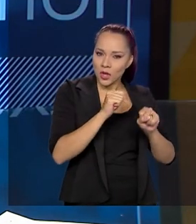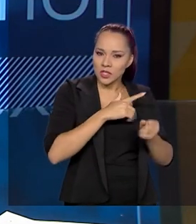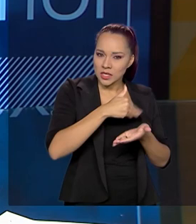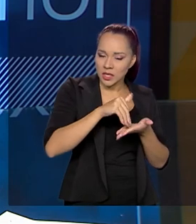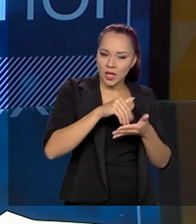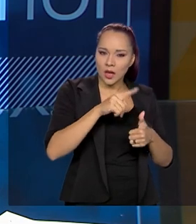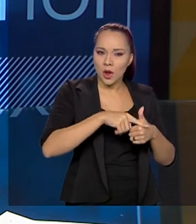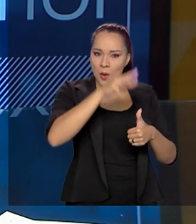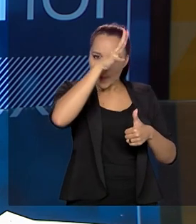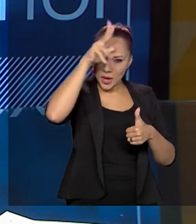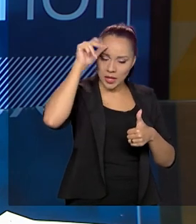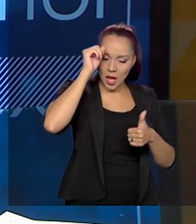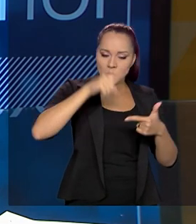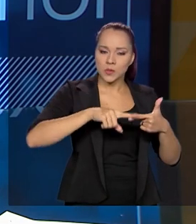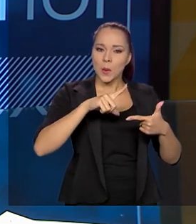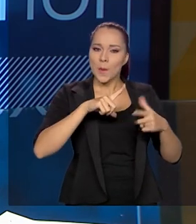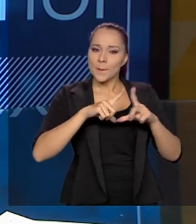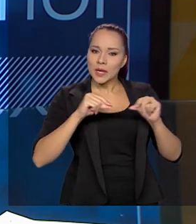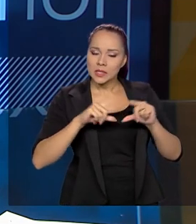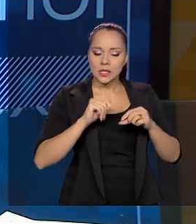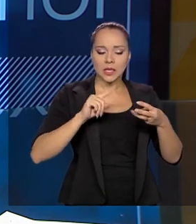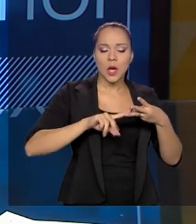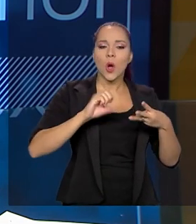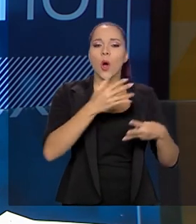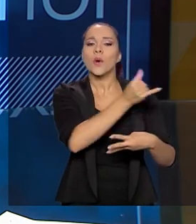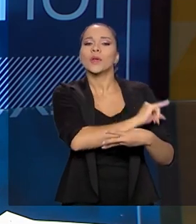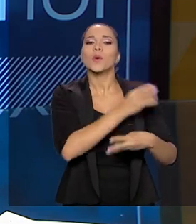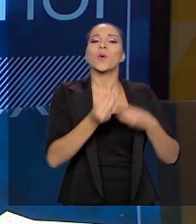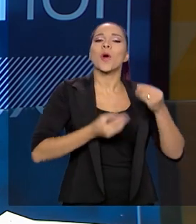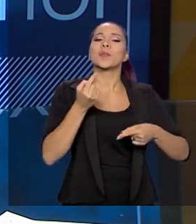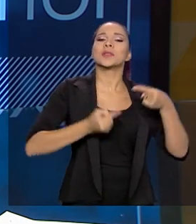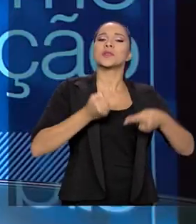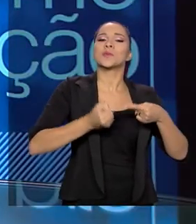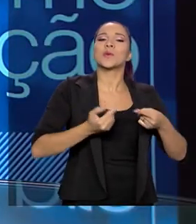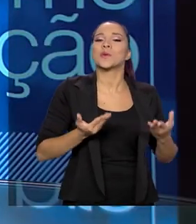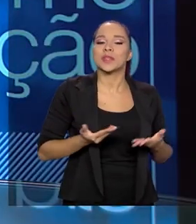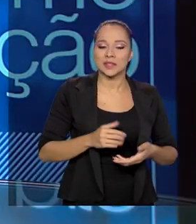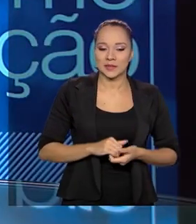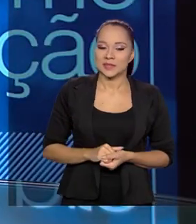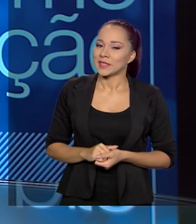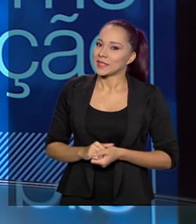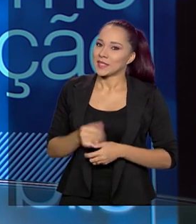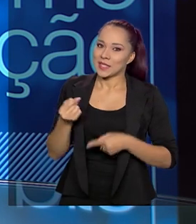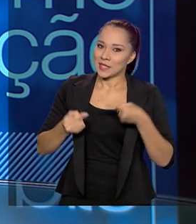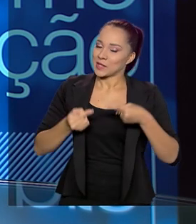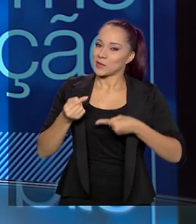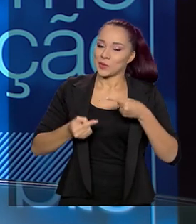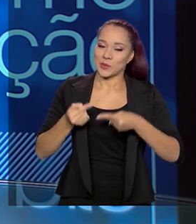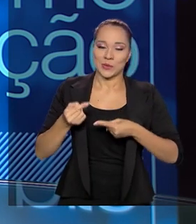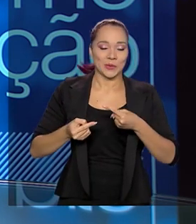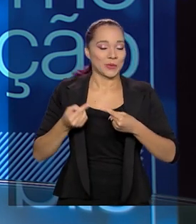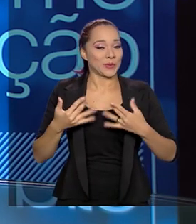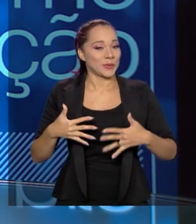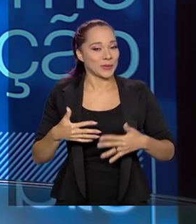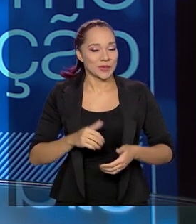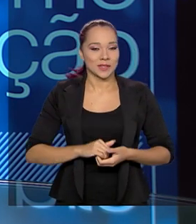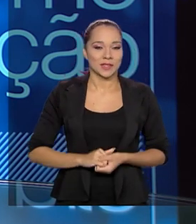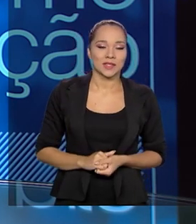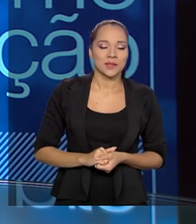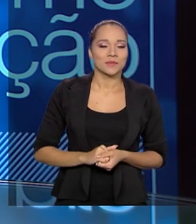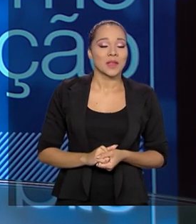ou Rio de Janeiro. Como é que está essa disputa? Olha, essa disputa, tá? É muito salutar isso daí. Porque é o seguinte,